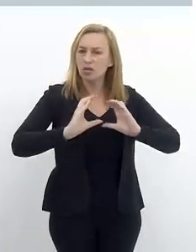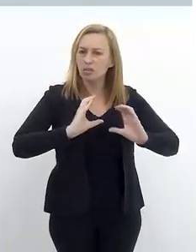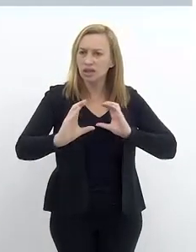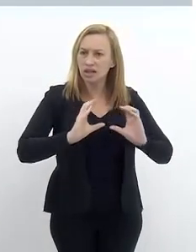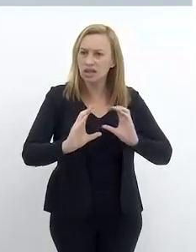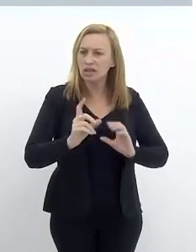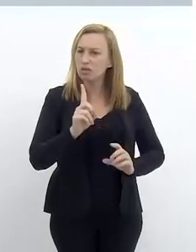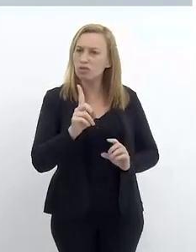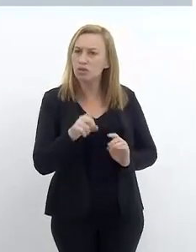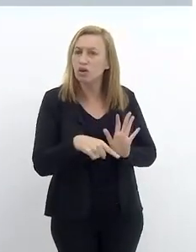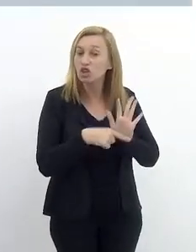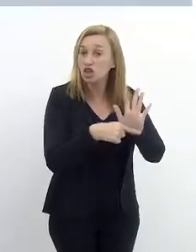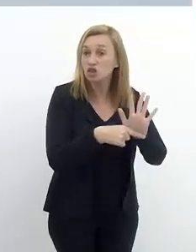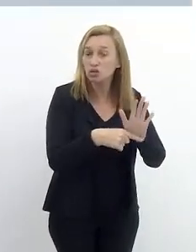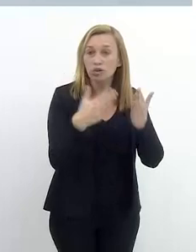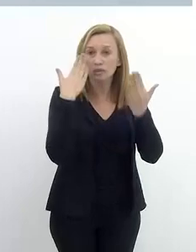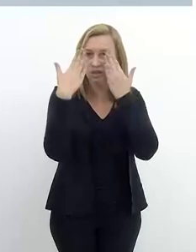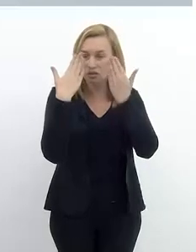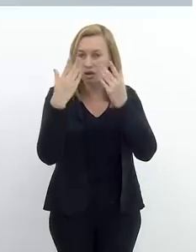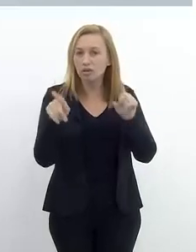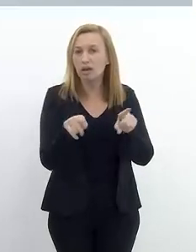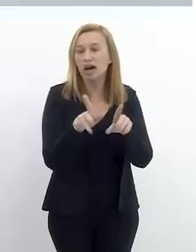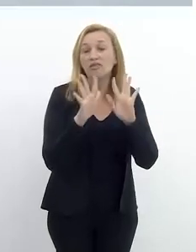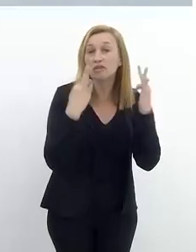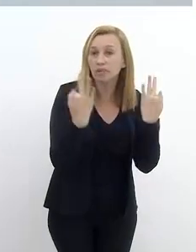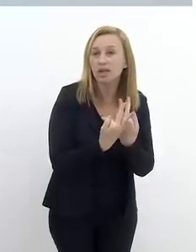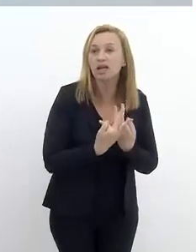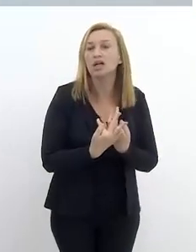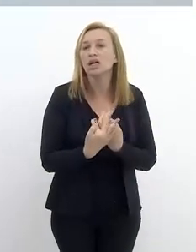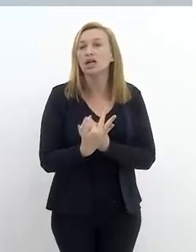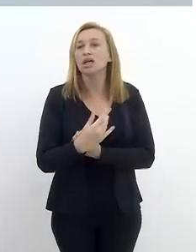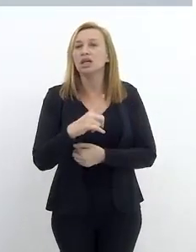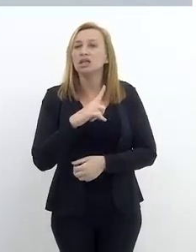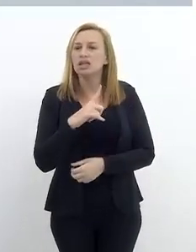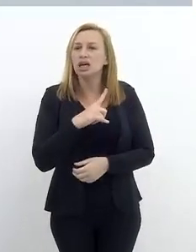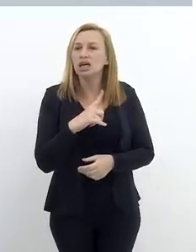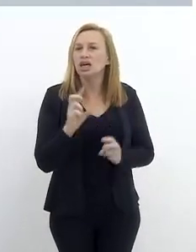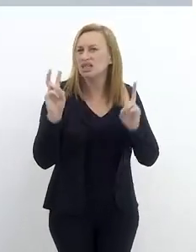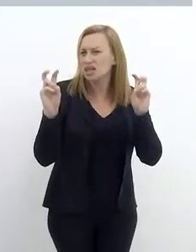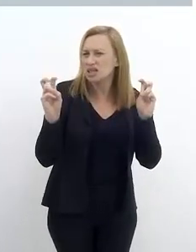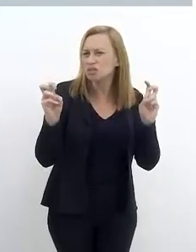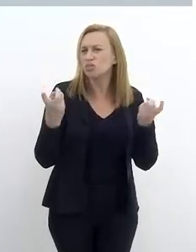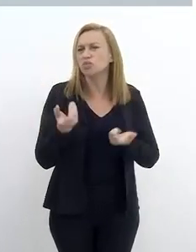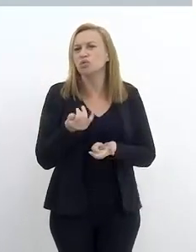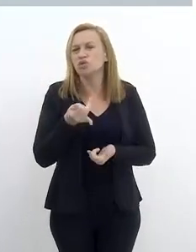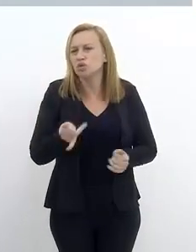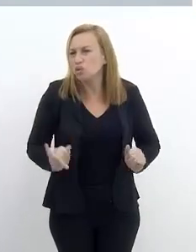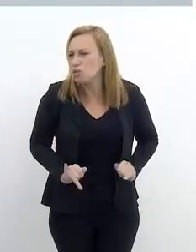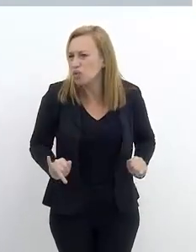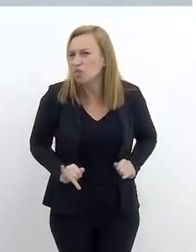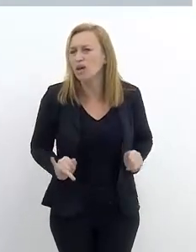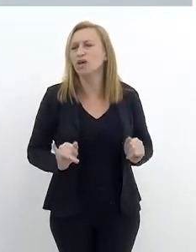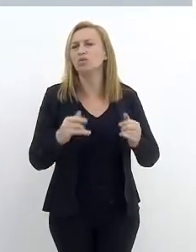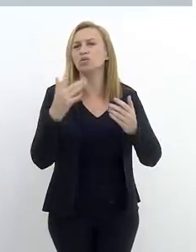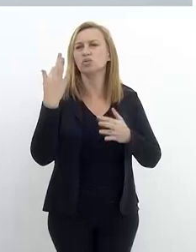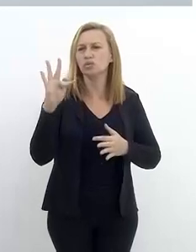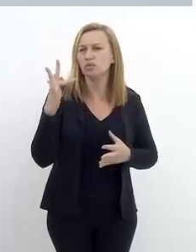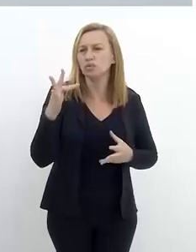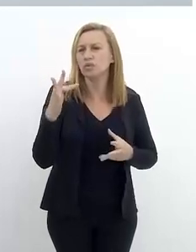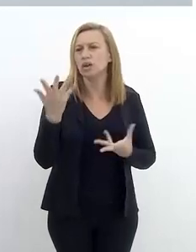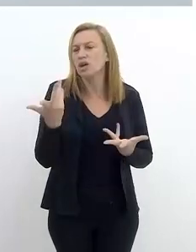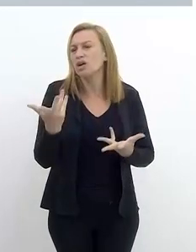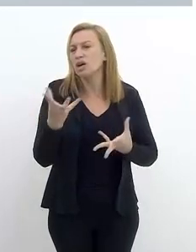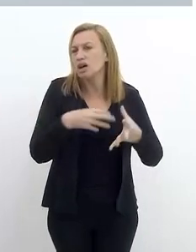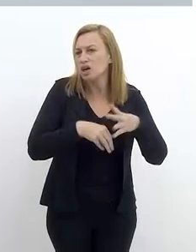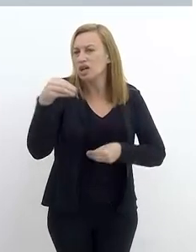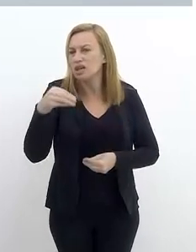só do atendimento psicossocial, as famílias que estão enfrentando essa questão tão dolorosa que é o desaparecimento de uma criança